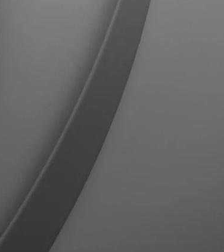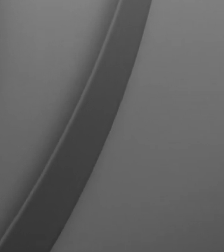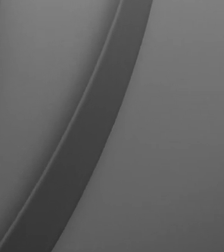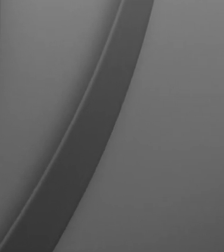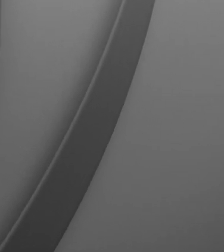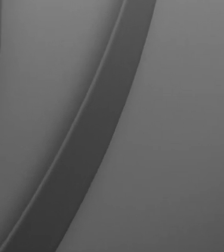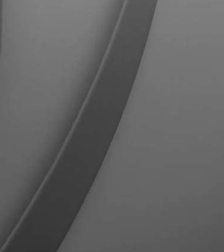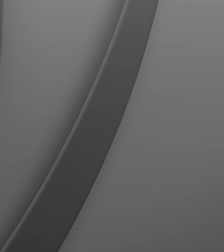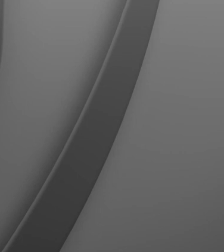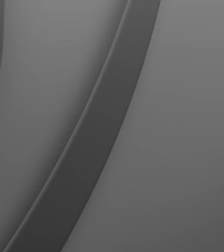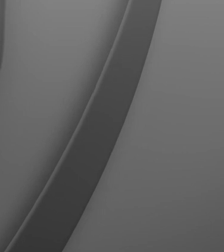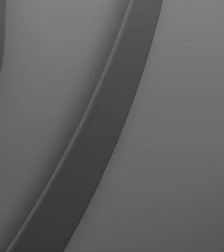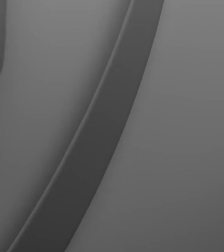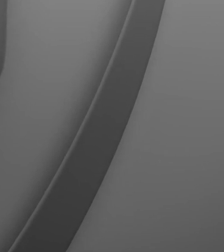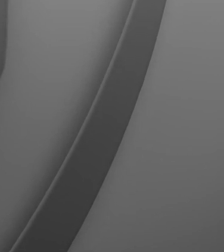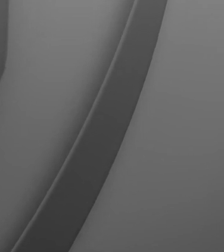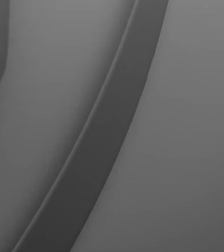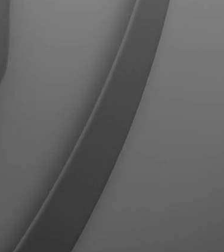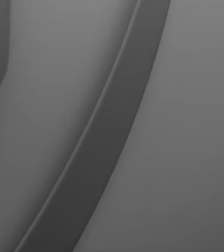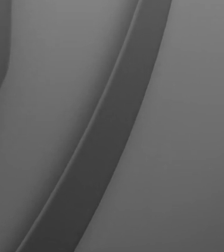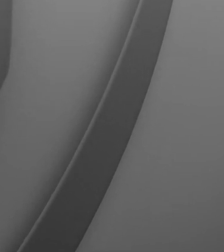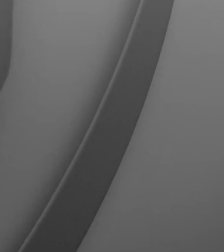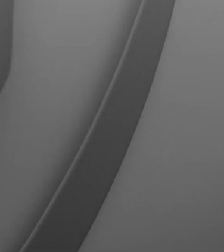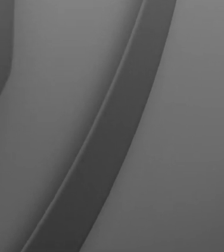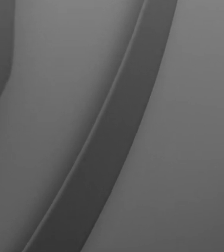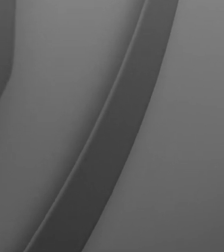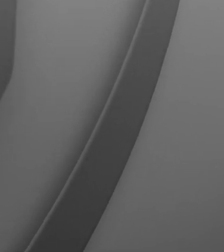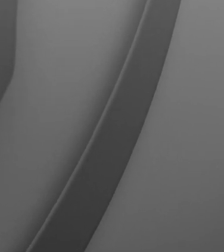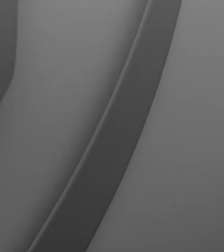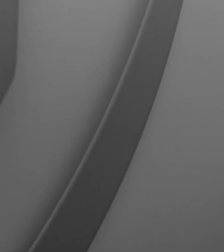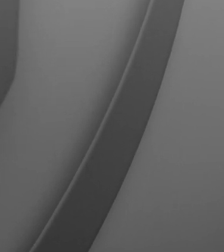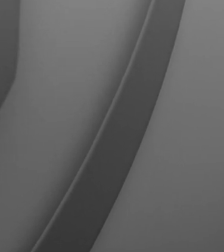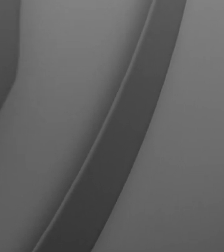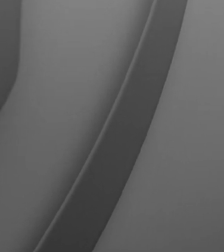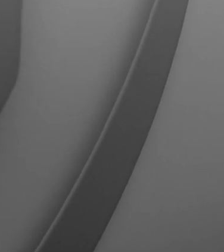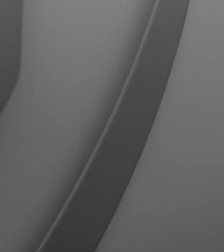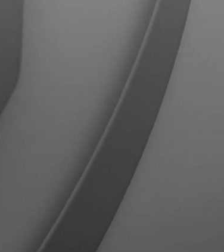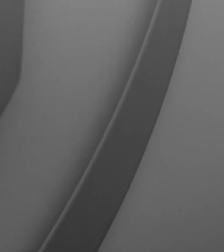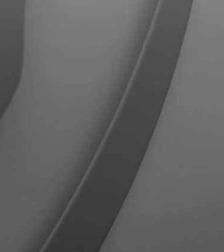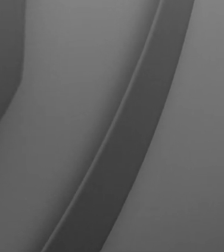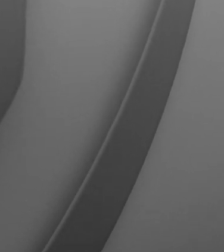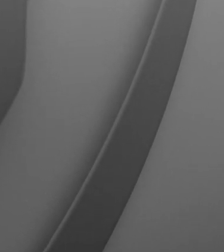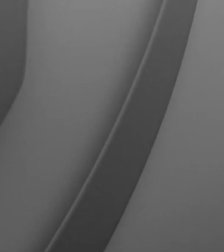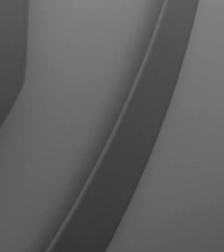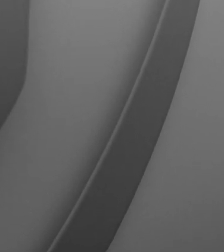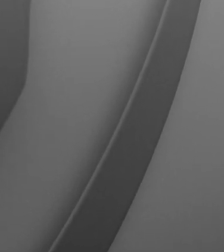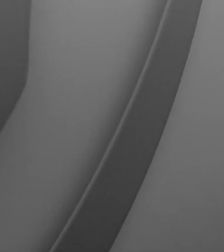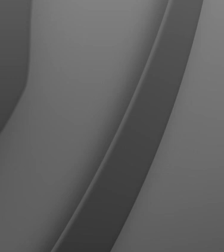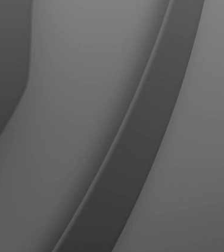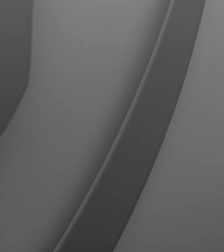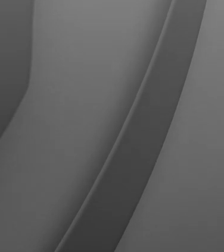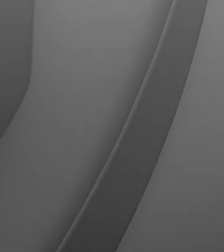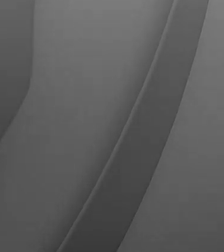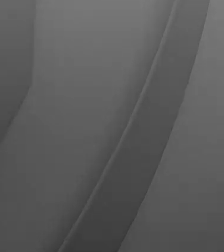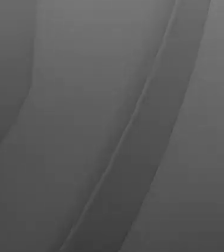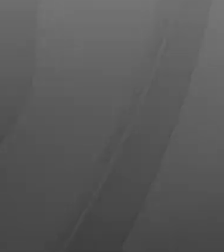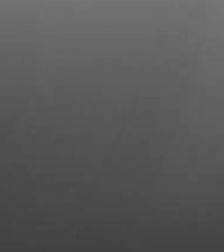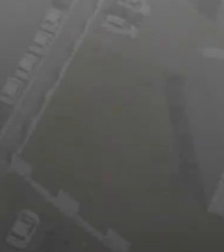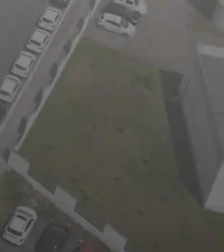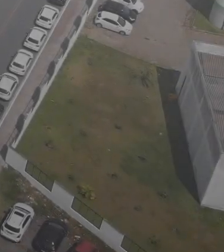Curta a página no Facebook. Siga o perfil no Instagram e também no Twitter.